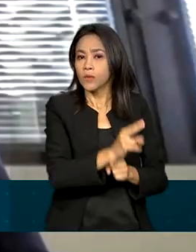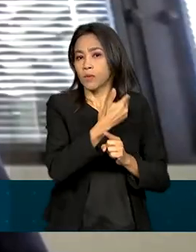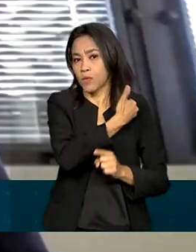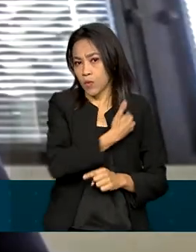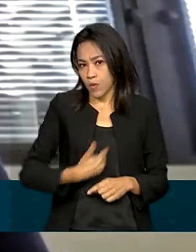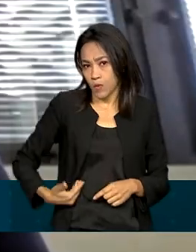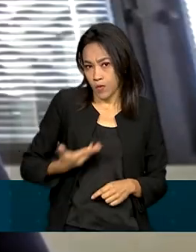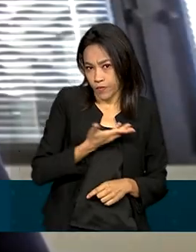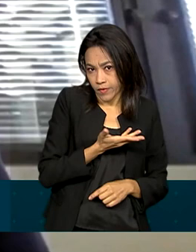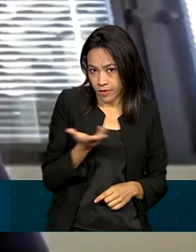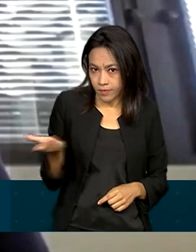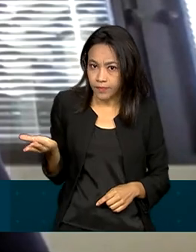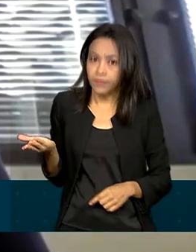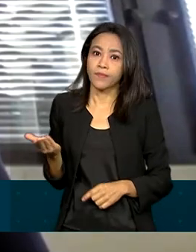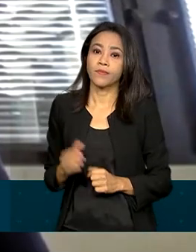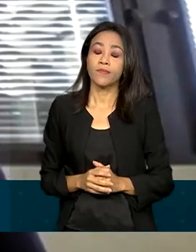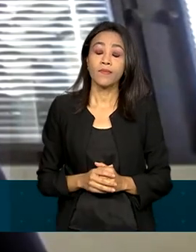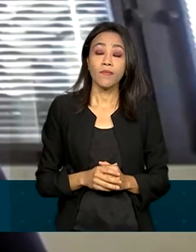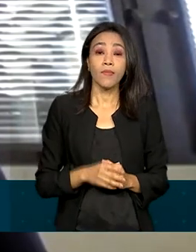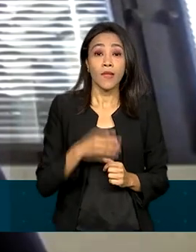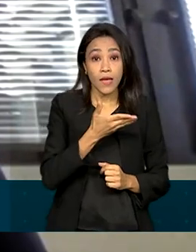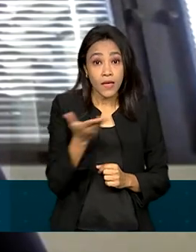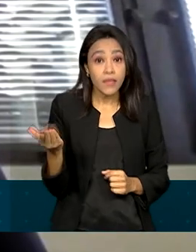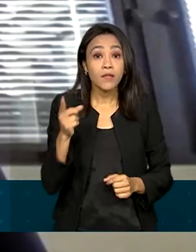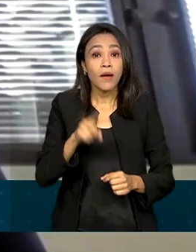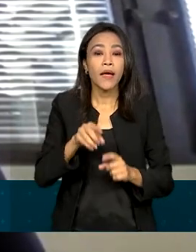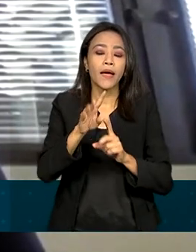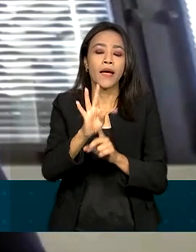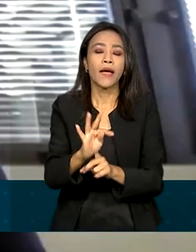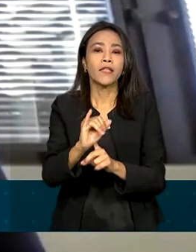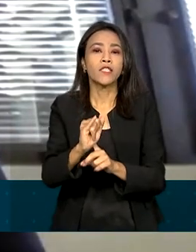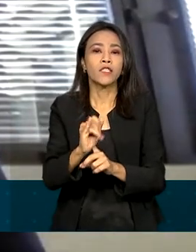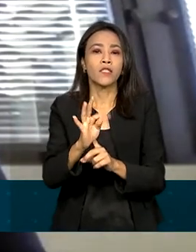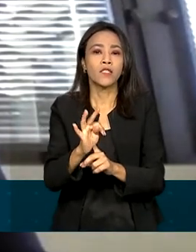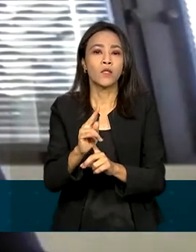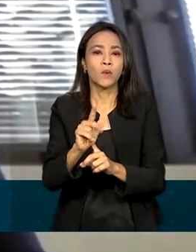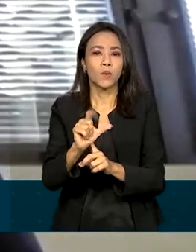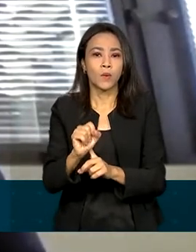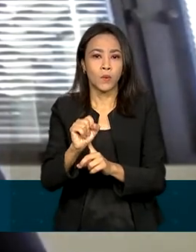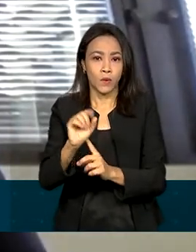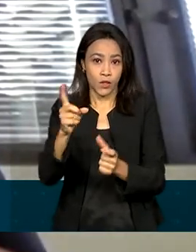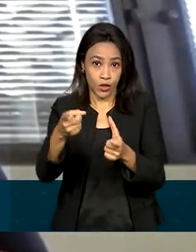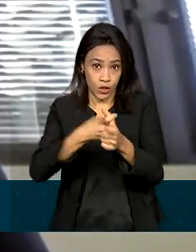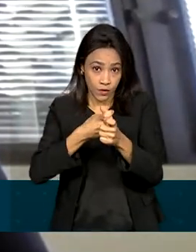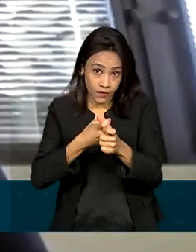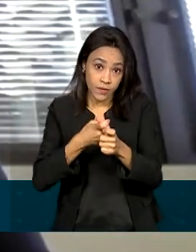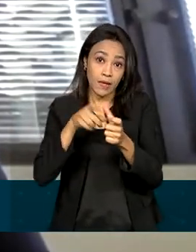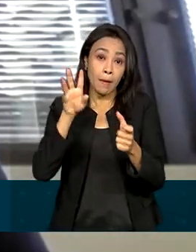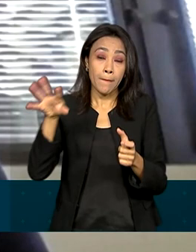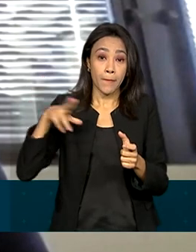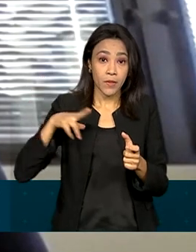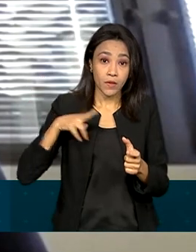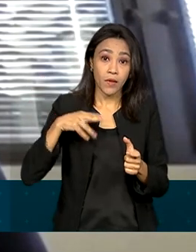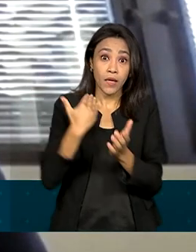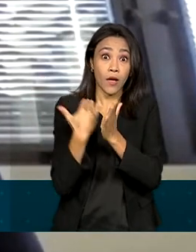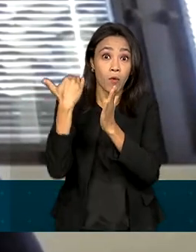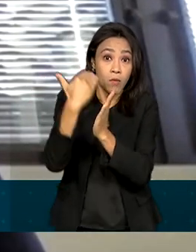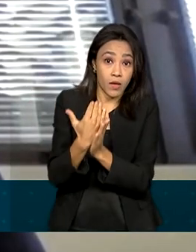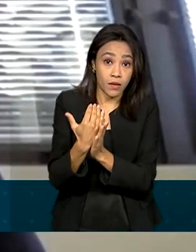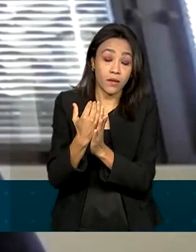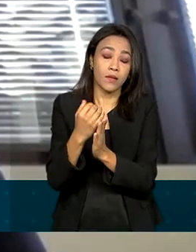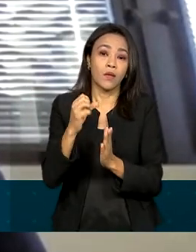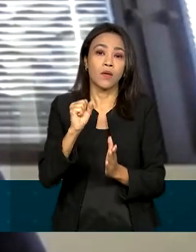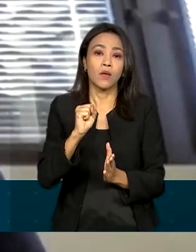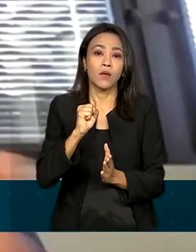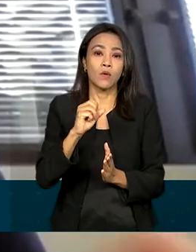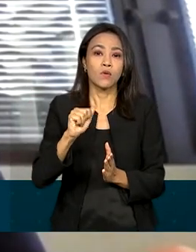destaque realmente são os títulos de dívida privados, cujo saldo cresce na faixa de 30% quando